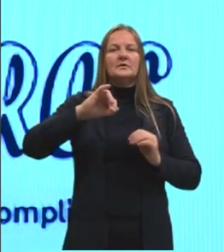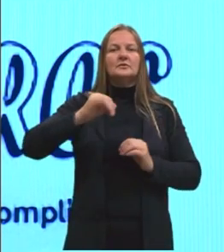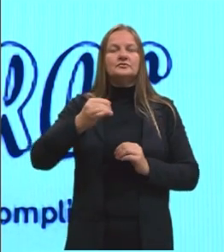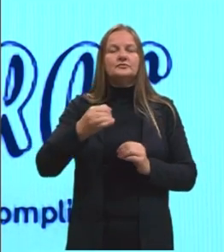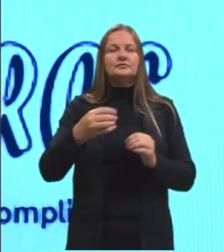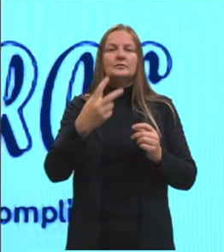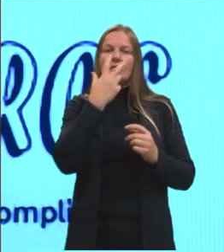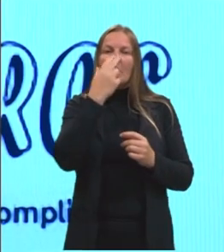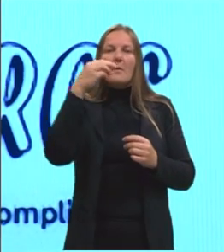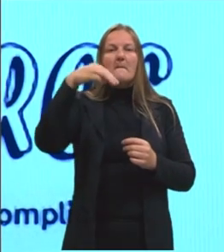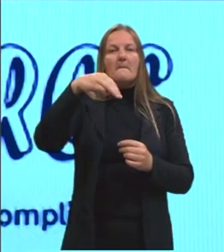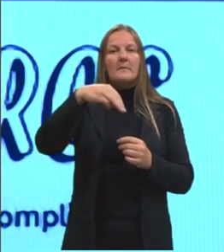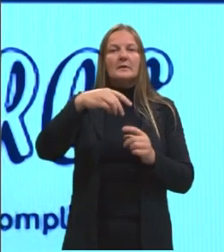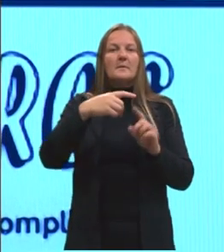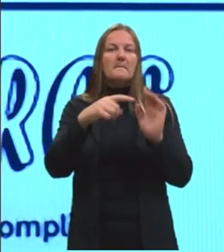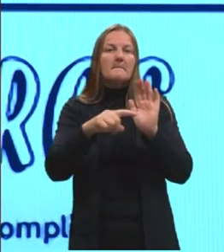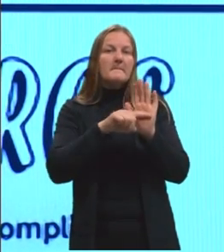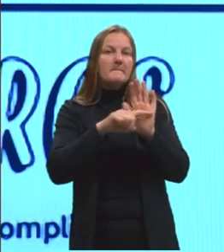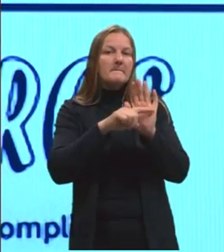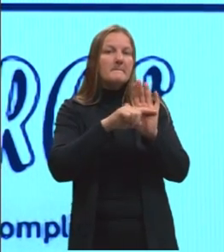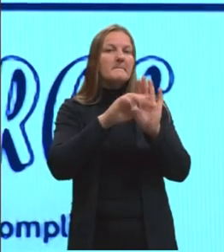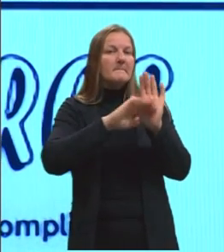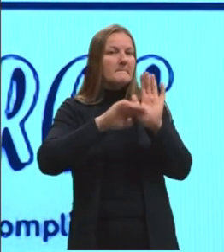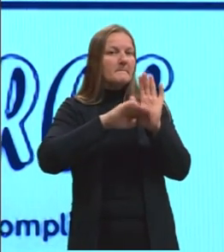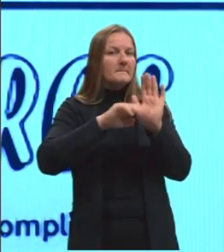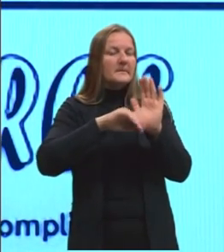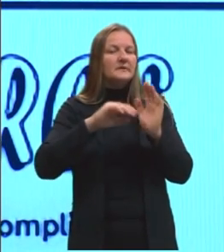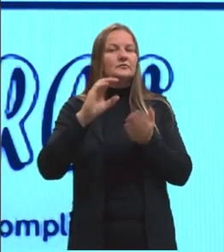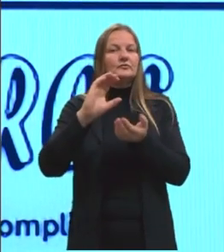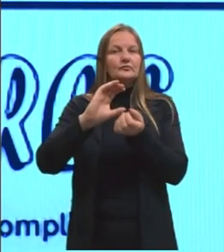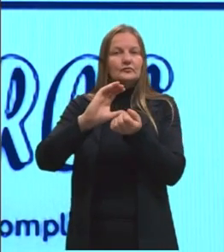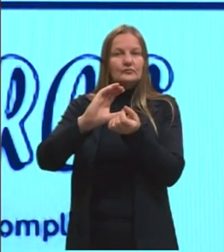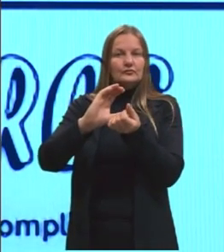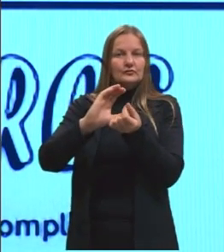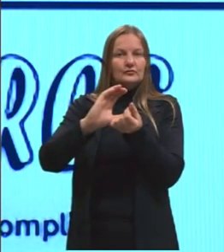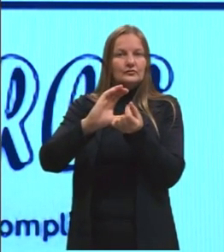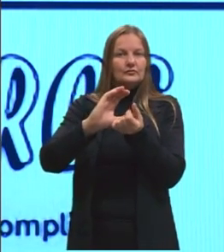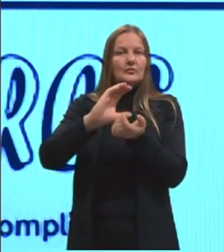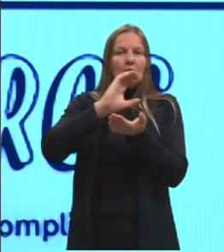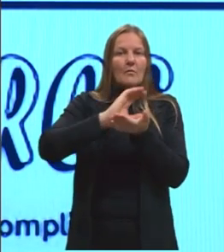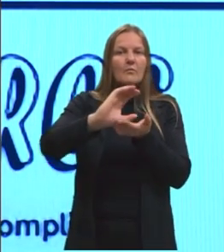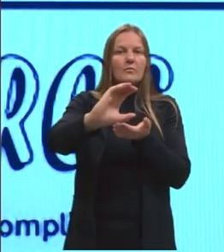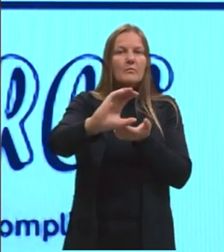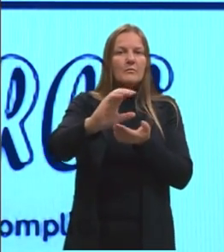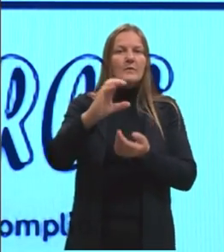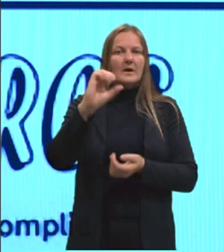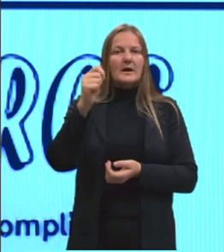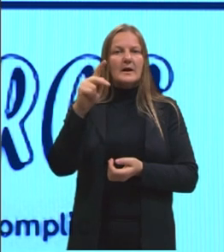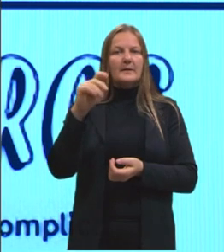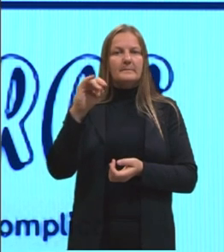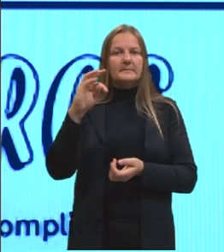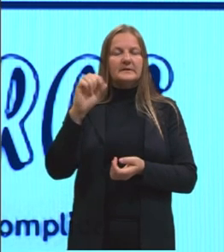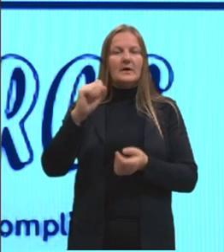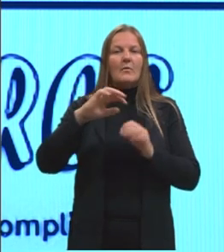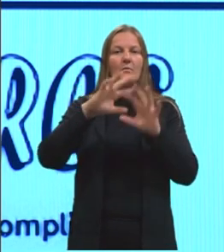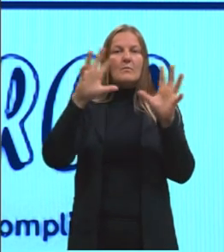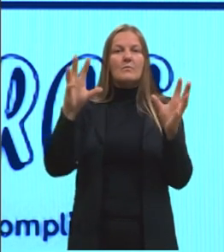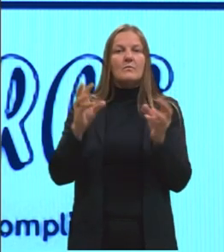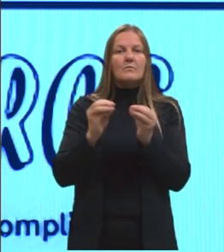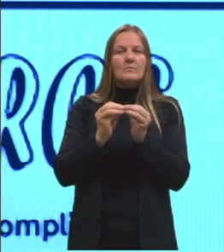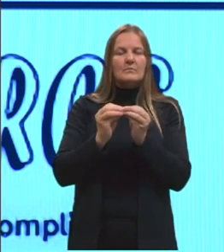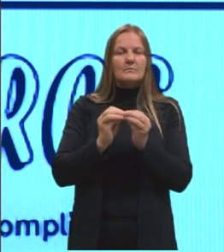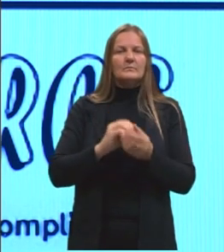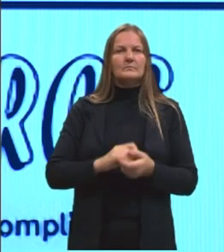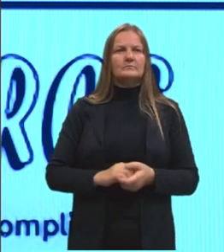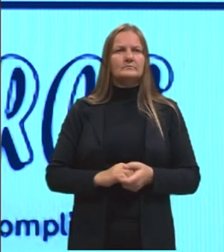montante menos o capital. Ou ainda, o montante é o capital mais os juros. Então, gente pode manipular essa